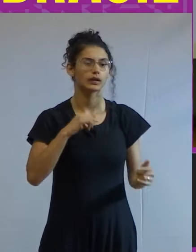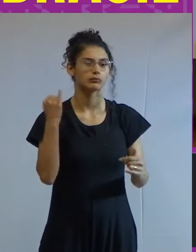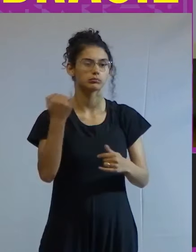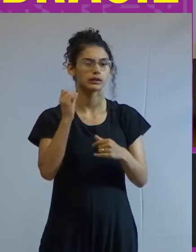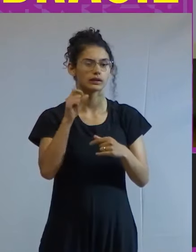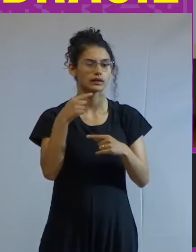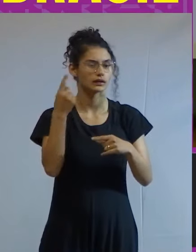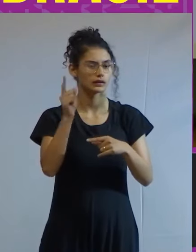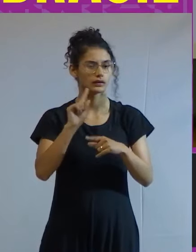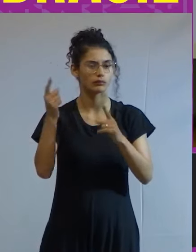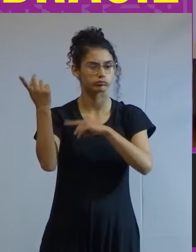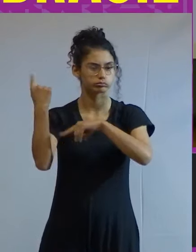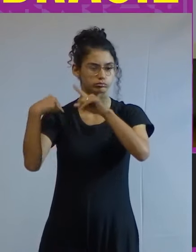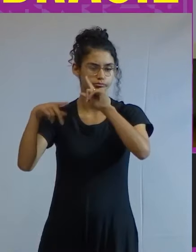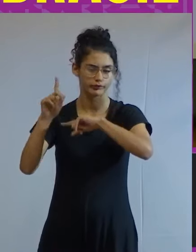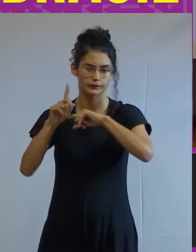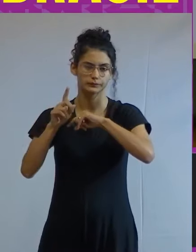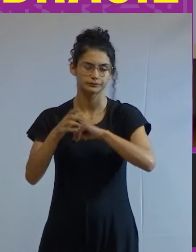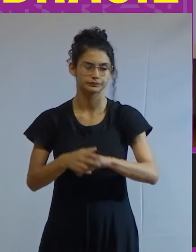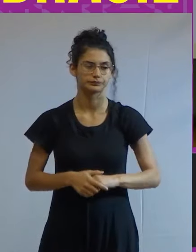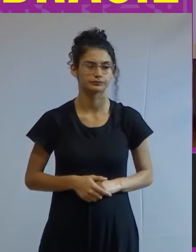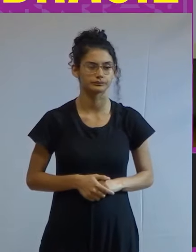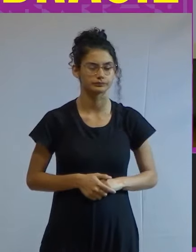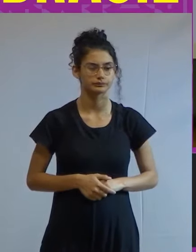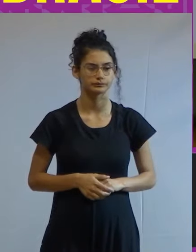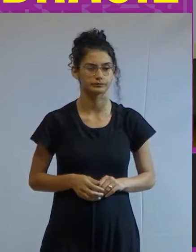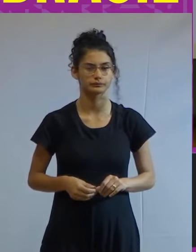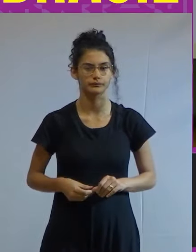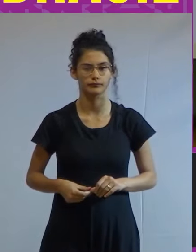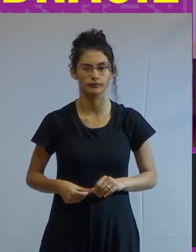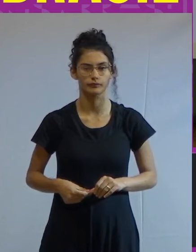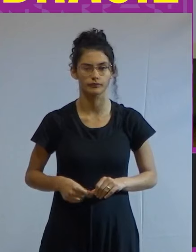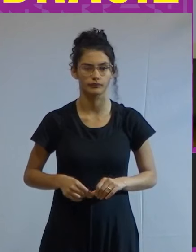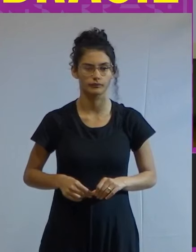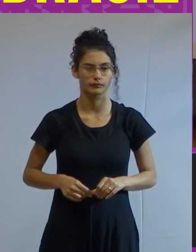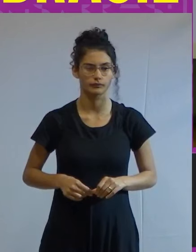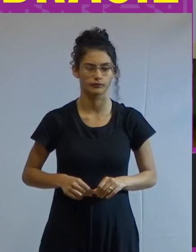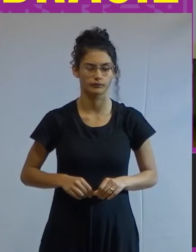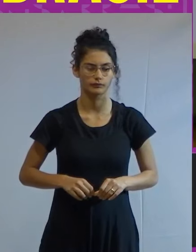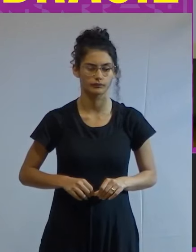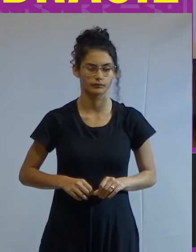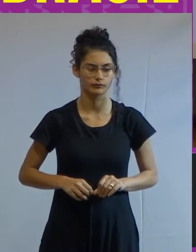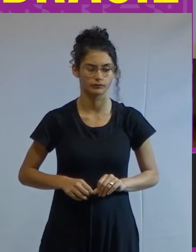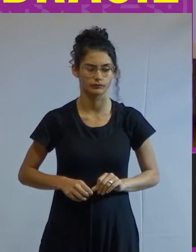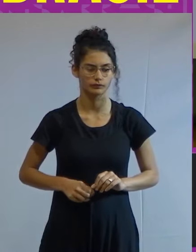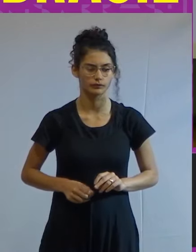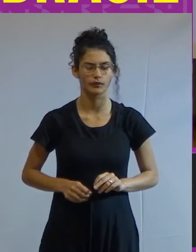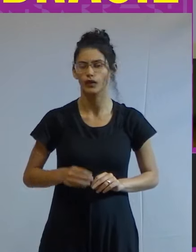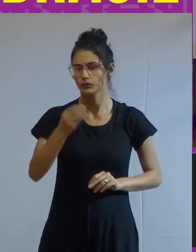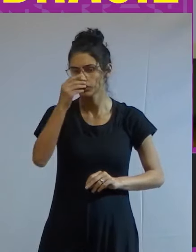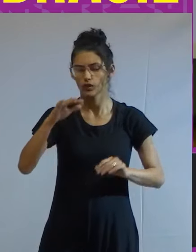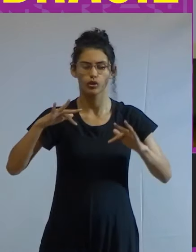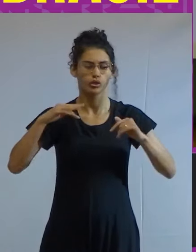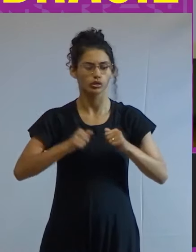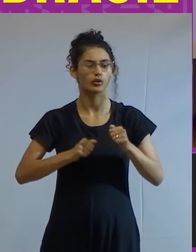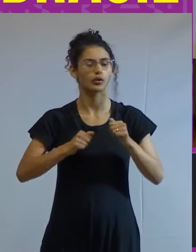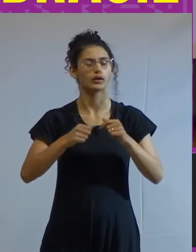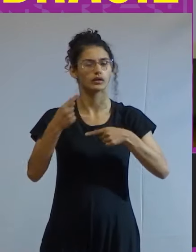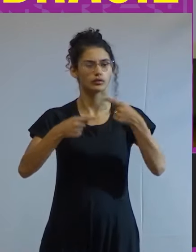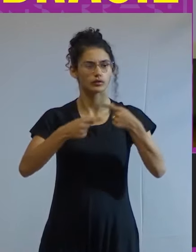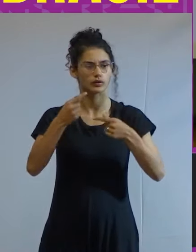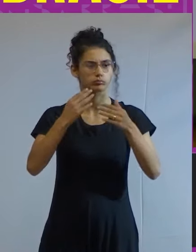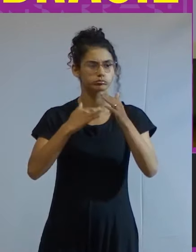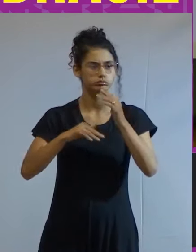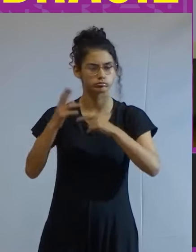não crescer eu não estou ignorando aqui toda a discussão sobre crescimento toda a